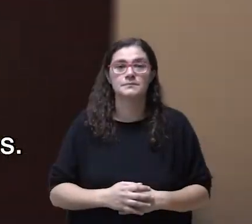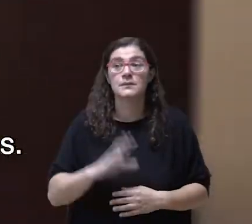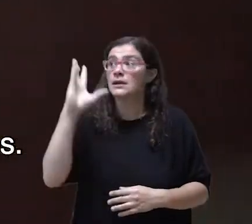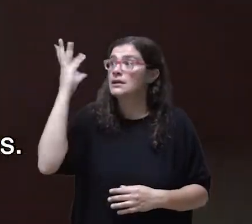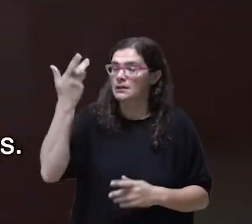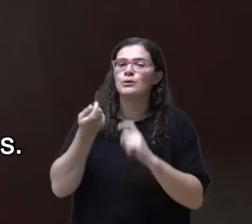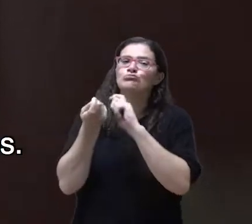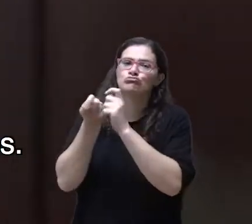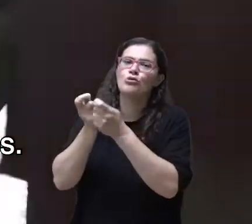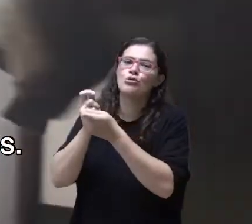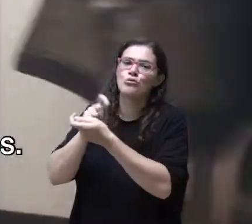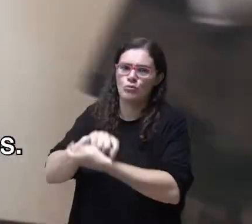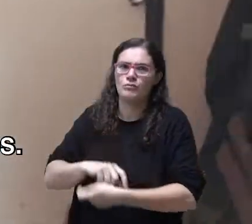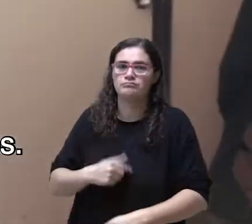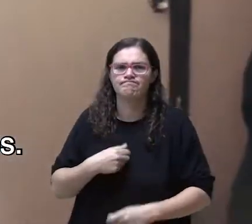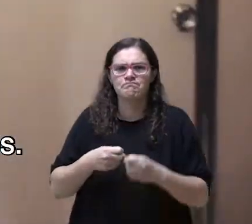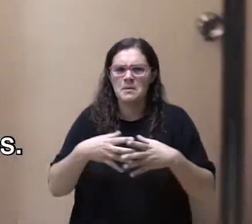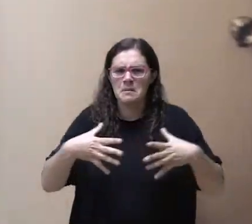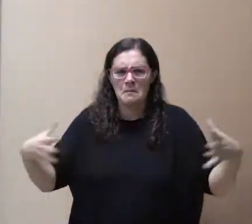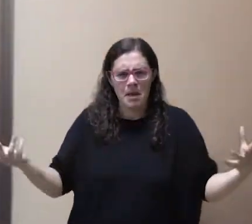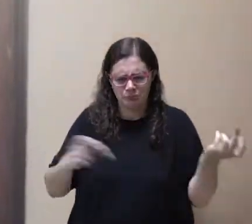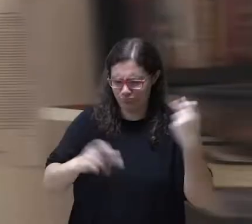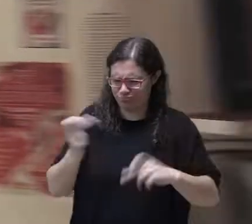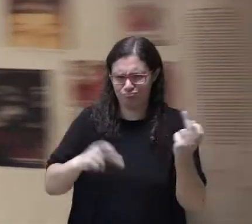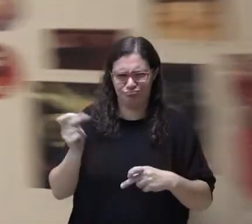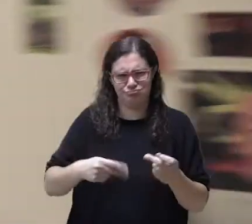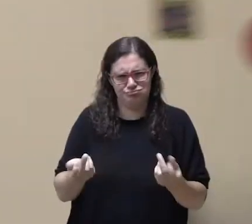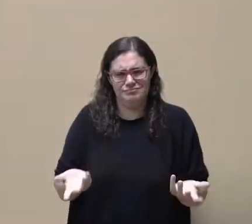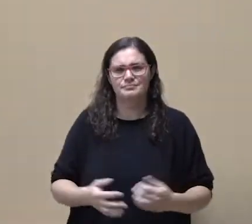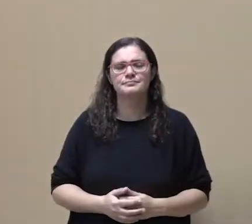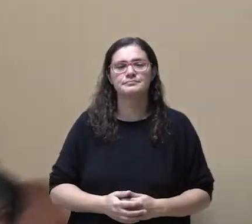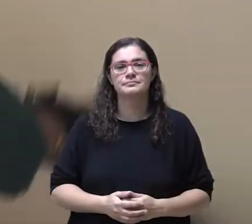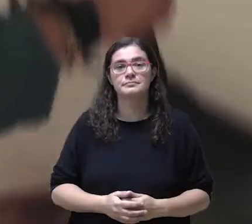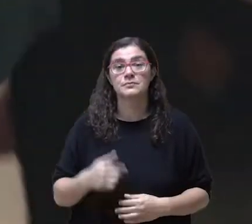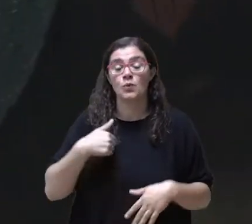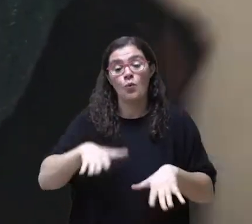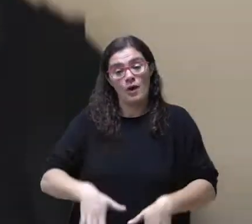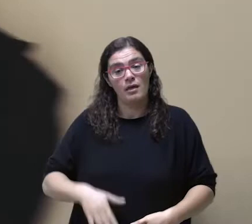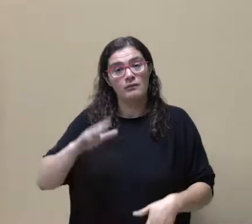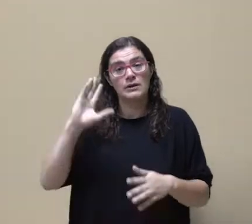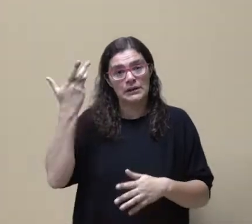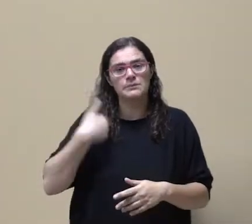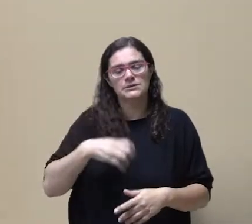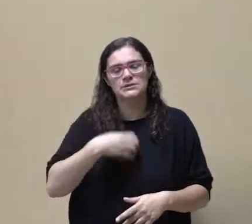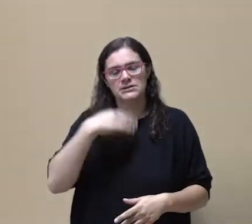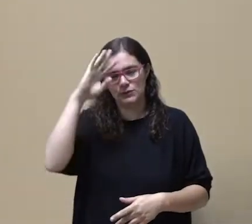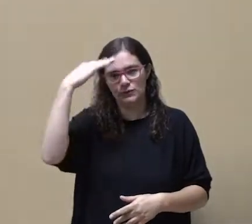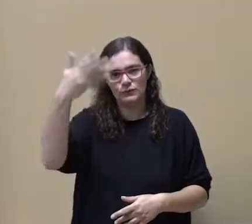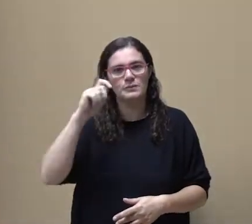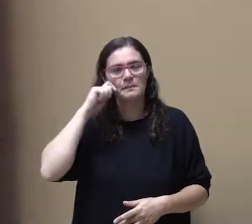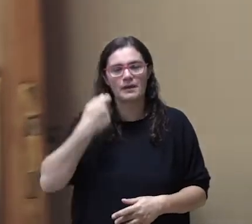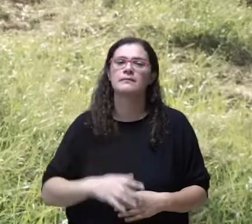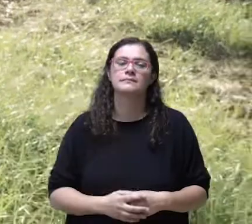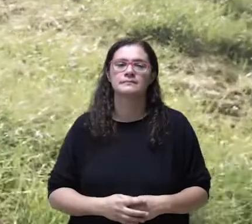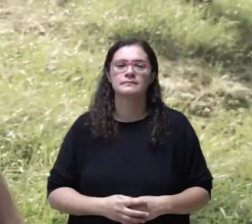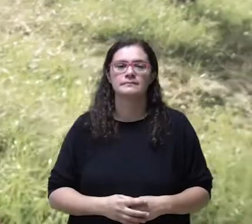clima está a mudar. Há cada vez mais desastres. Fiz greve pelo clima porque sinto que o nosso futuro está em risco.